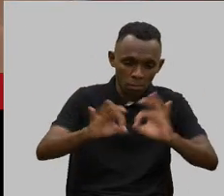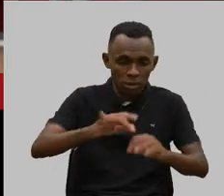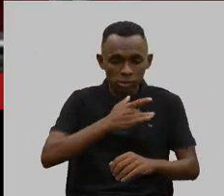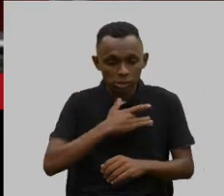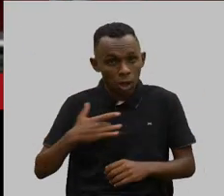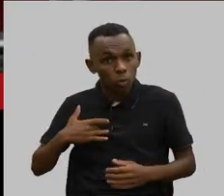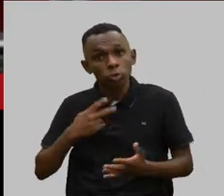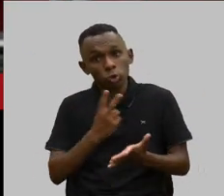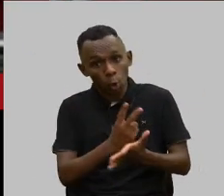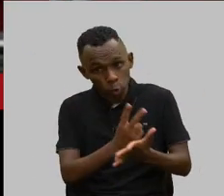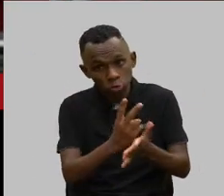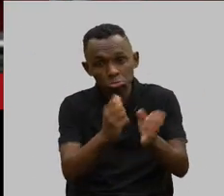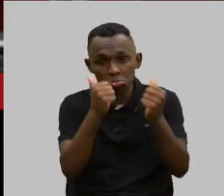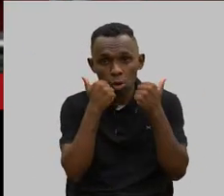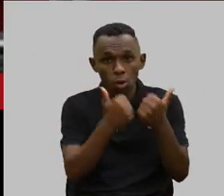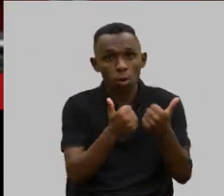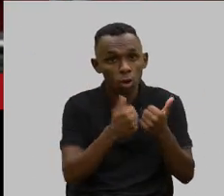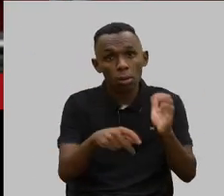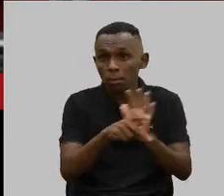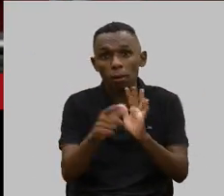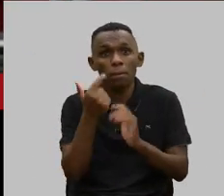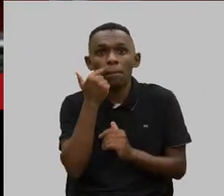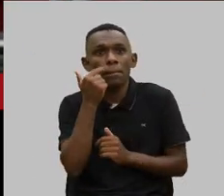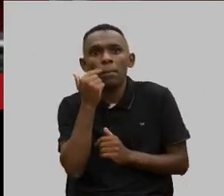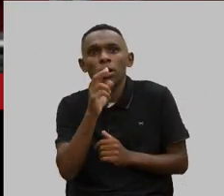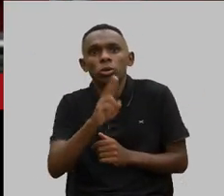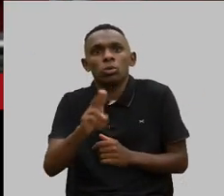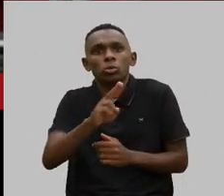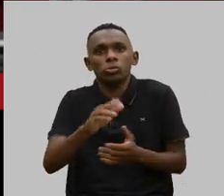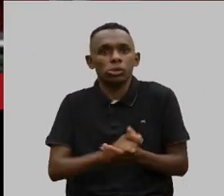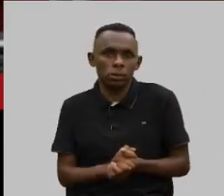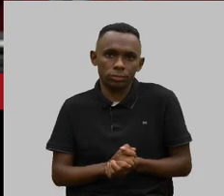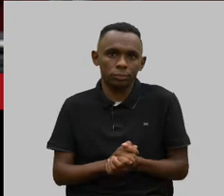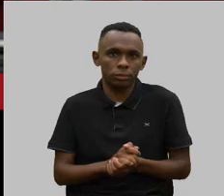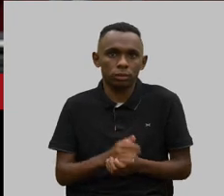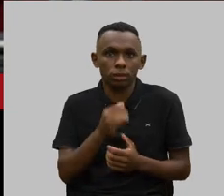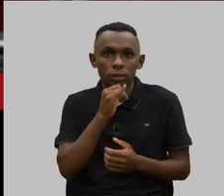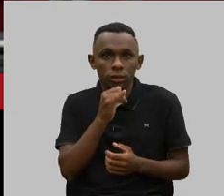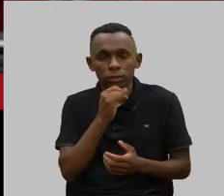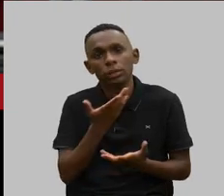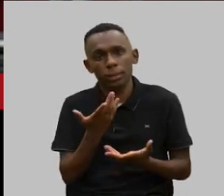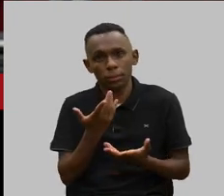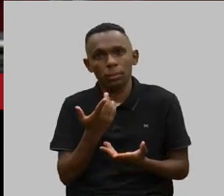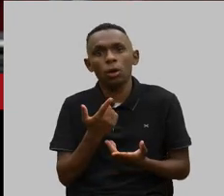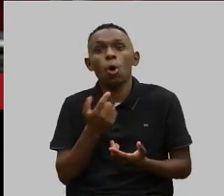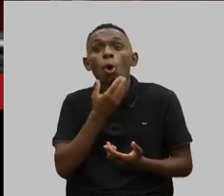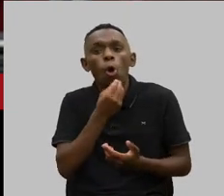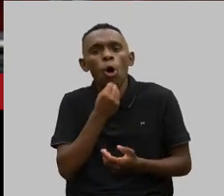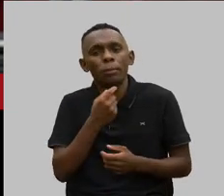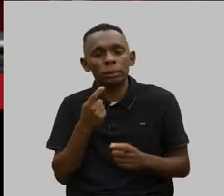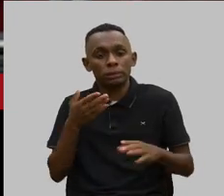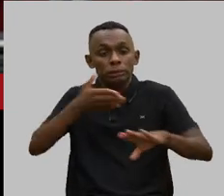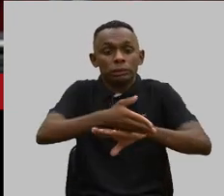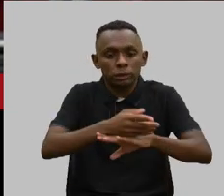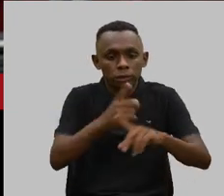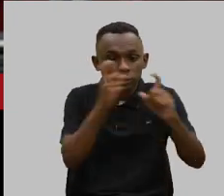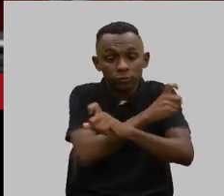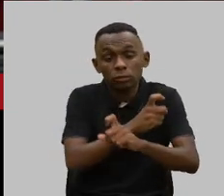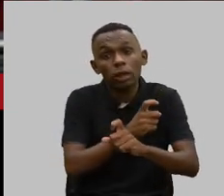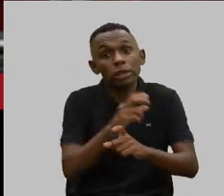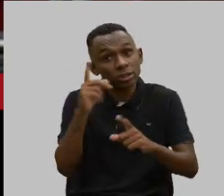se sustenta com os pais que não usam. Homens, por exemplo, têm dificuldade de ir para o médico. Todo mundo sabe disso. Então, não usa.